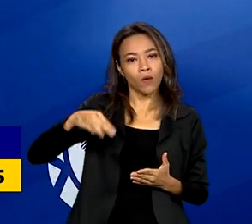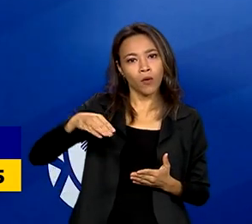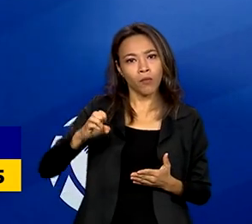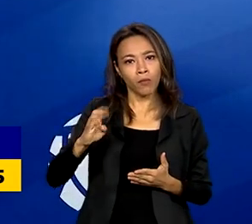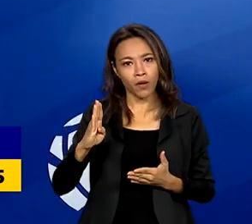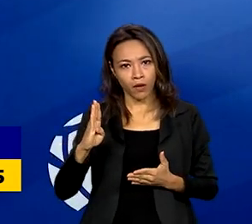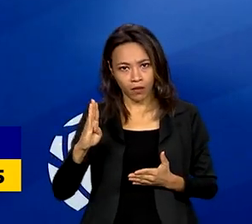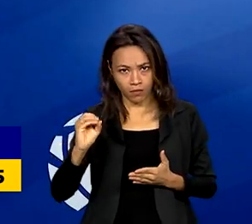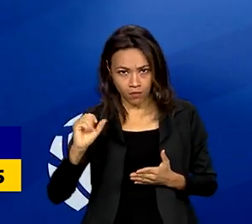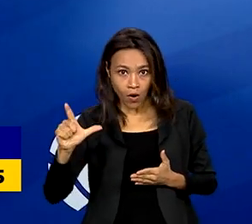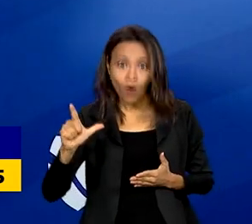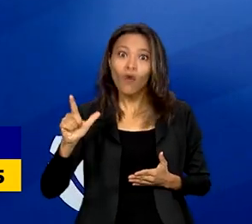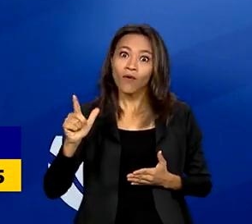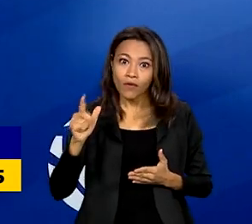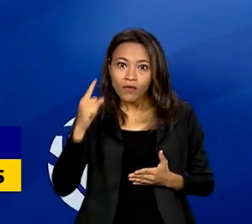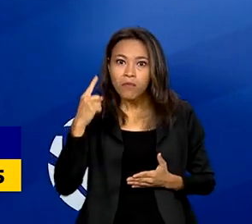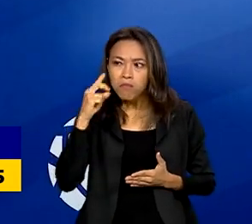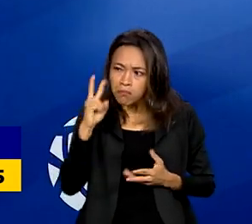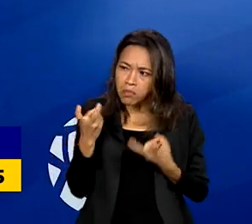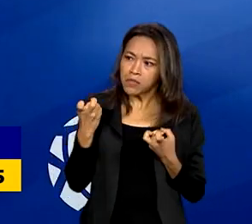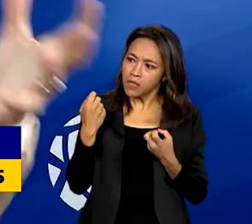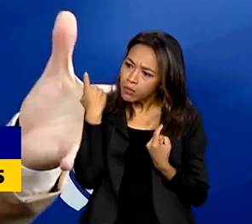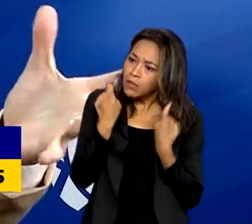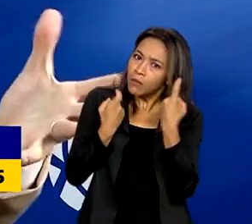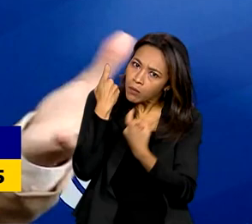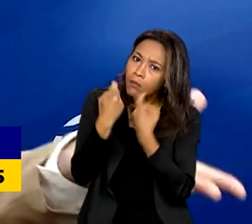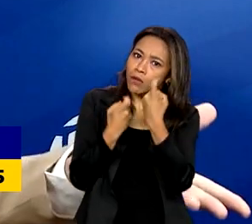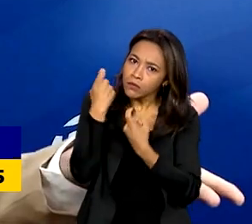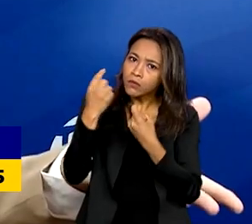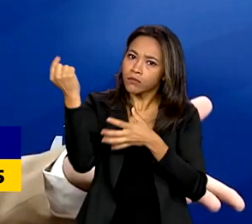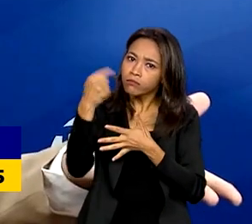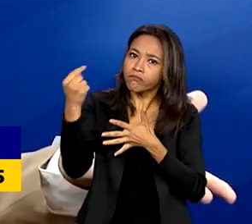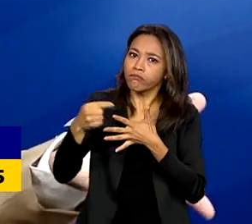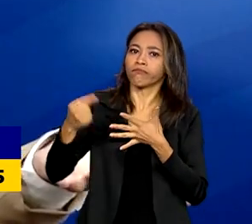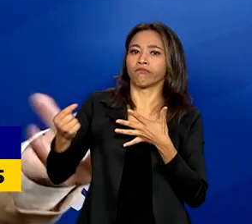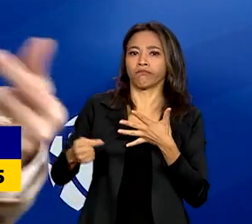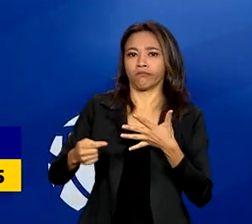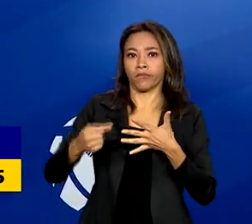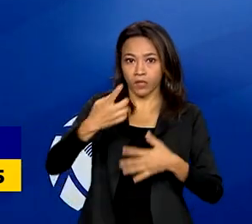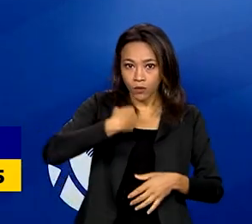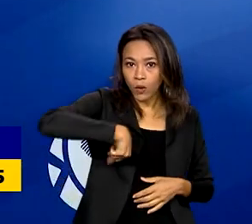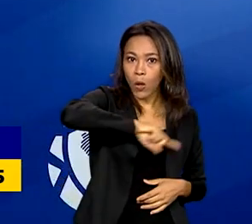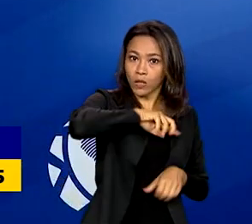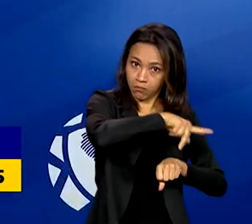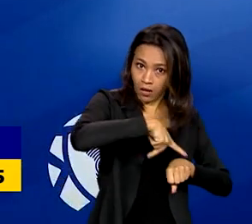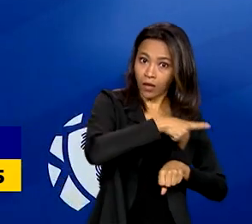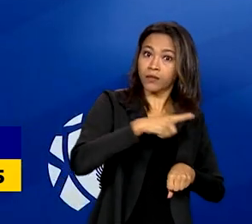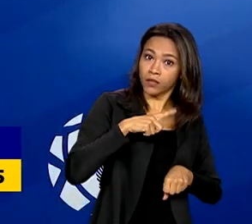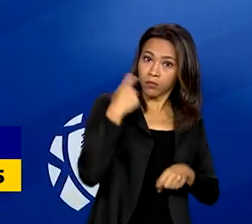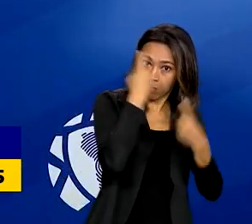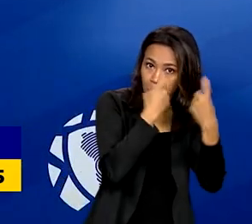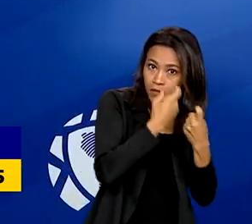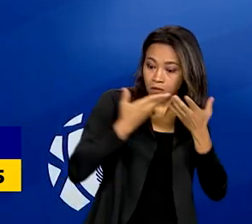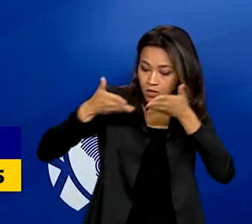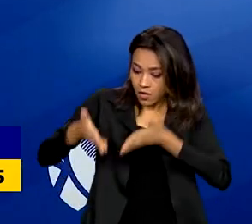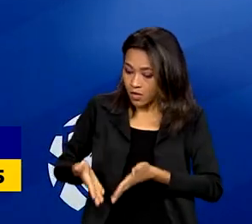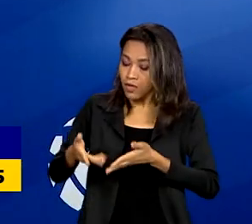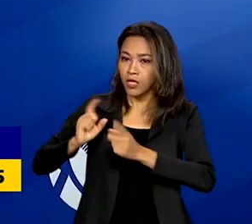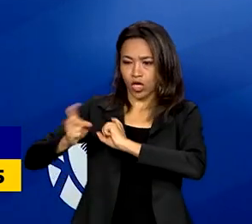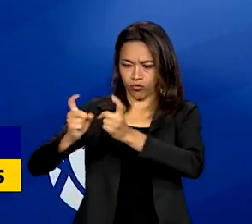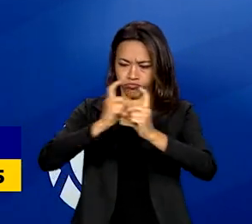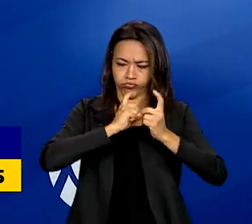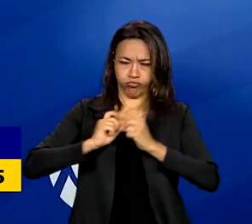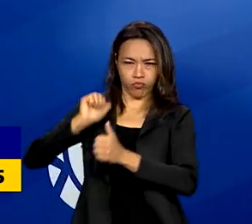convergência dessas preocupações. Então, assim como nós como país temos essas preocupações, Comebol como gestora do futebol